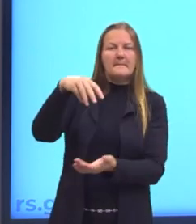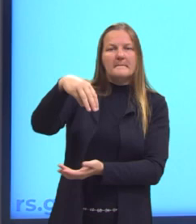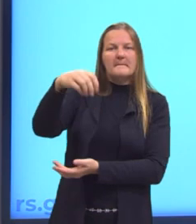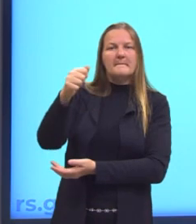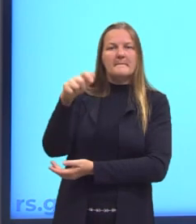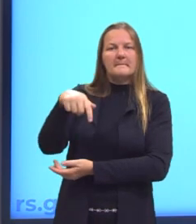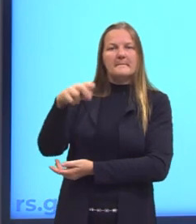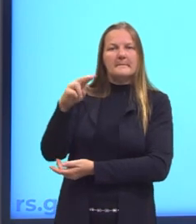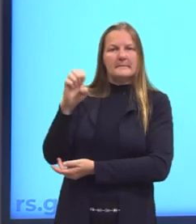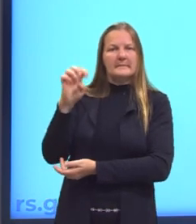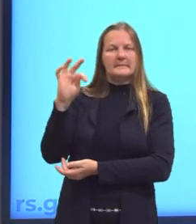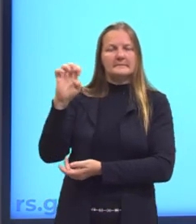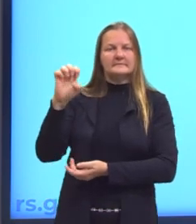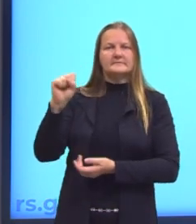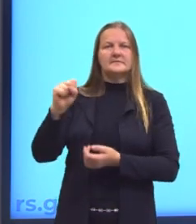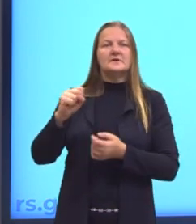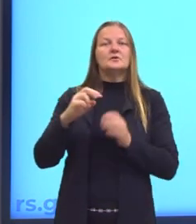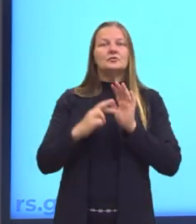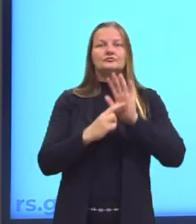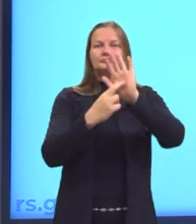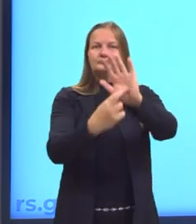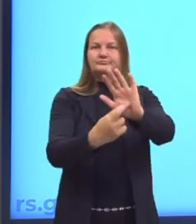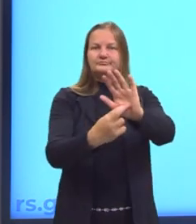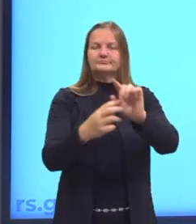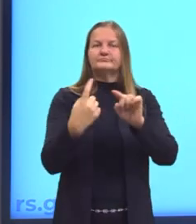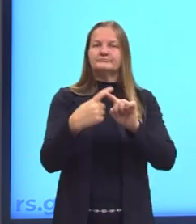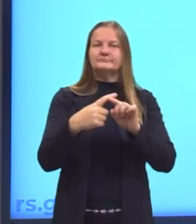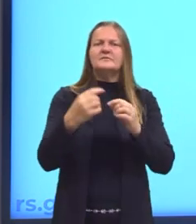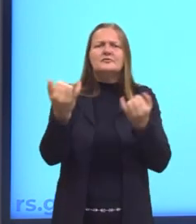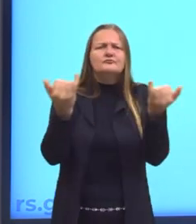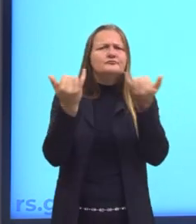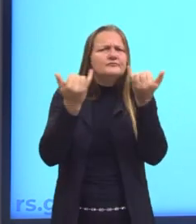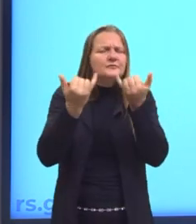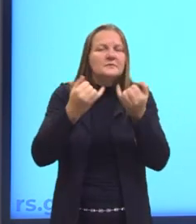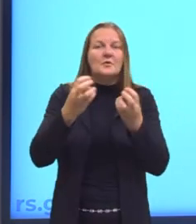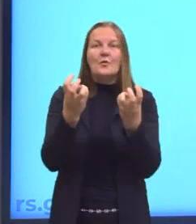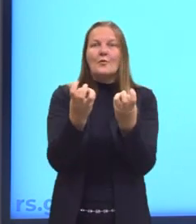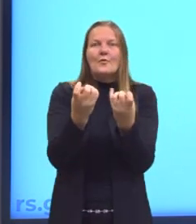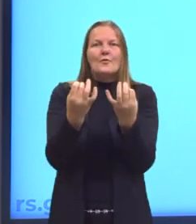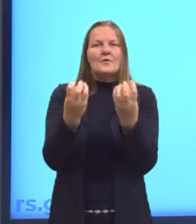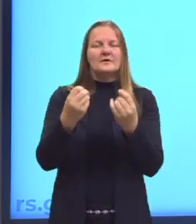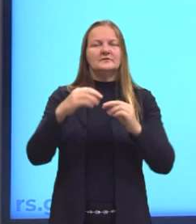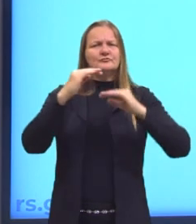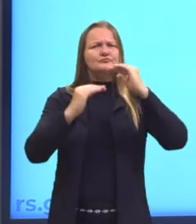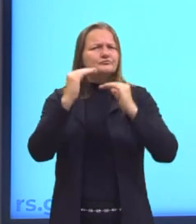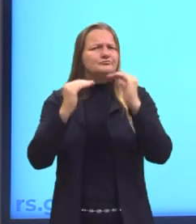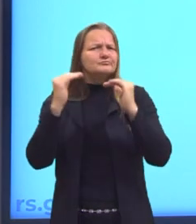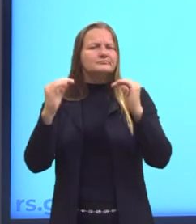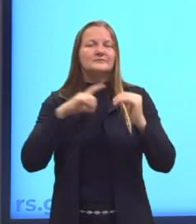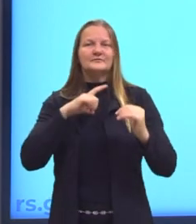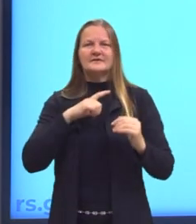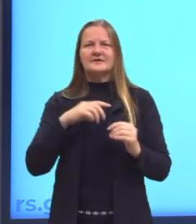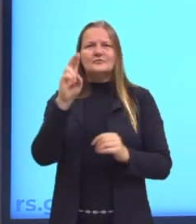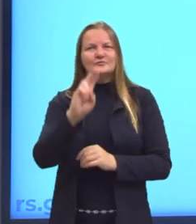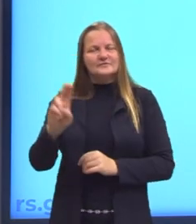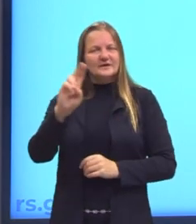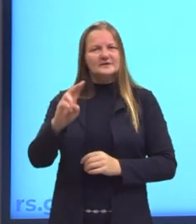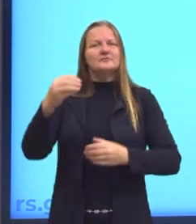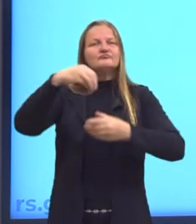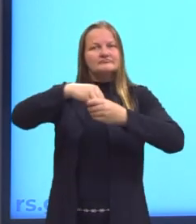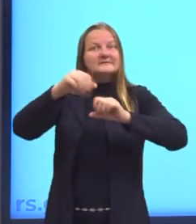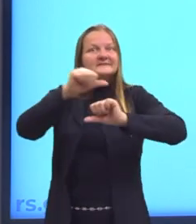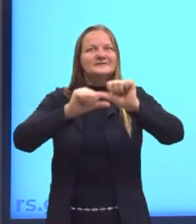representativas. Isso é, elas indicam uma quantidade de proporcionalidade usada na